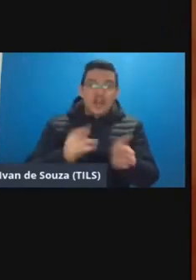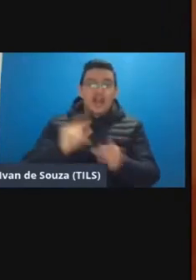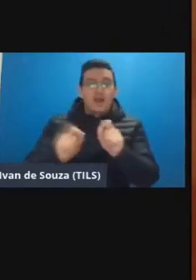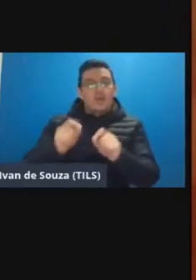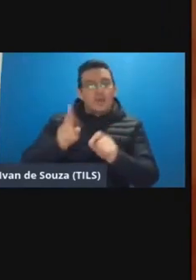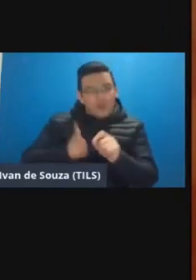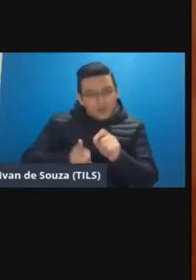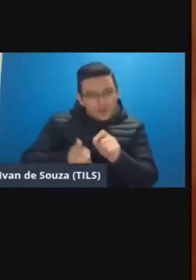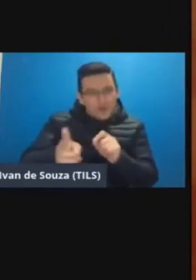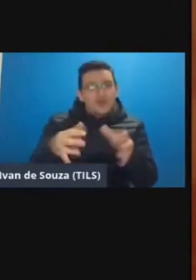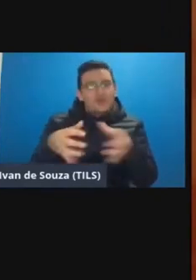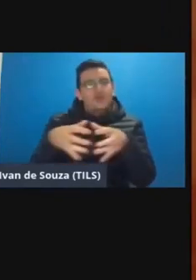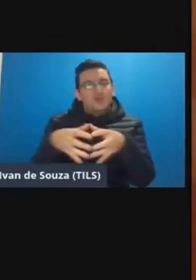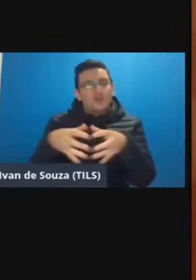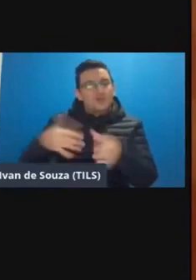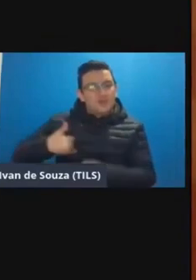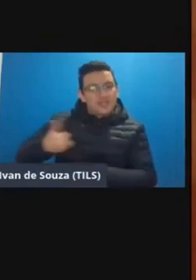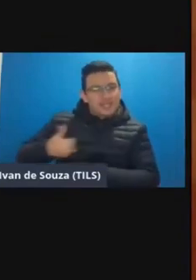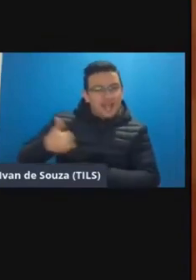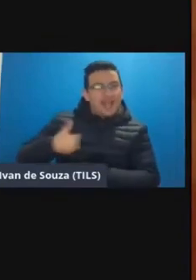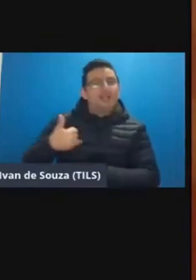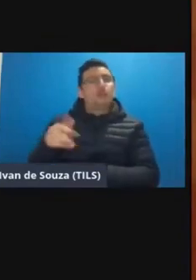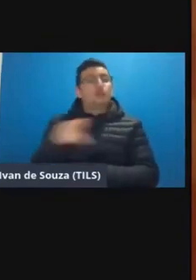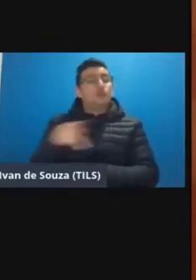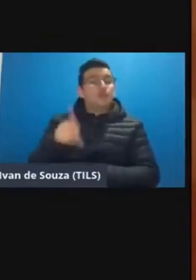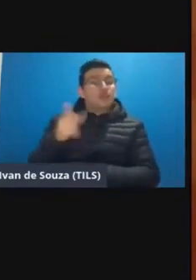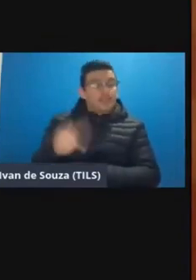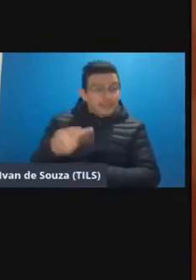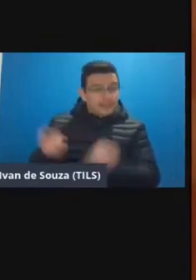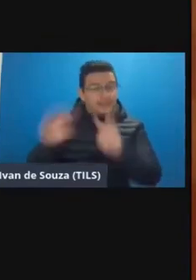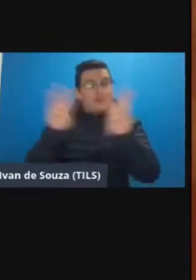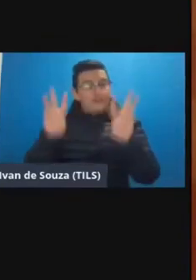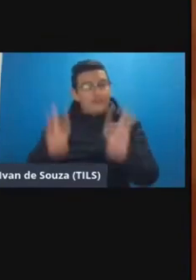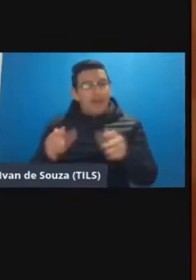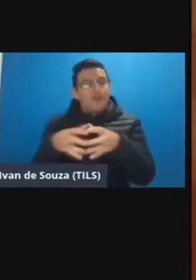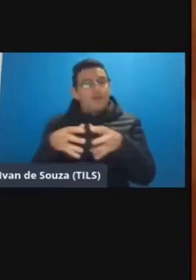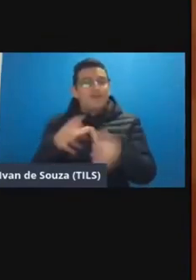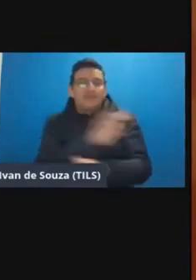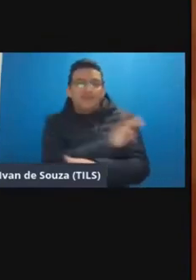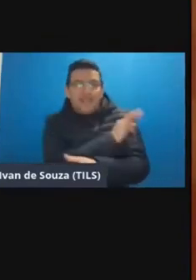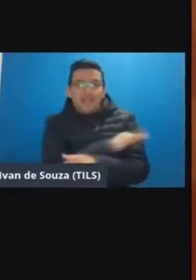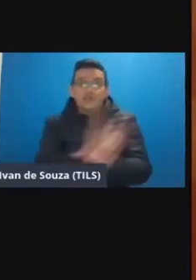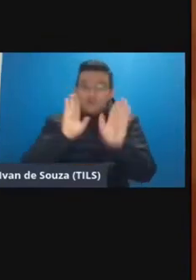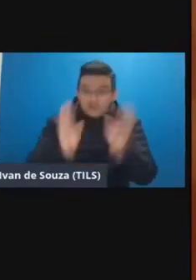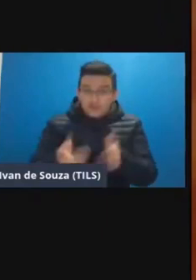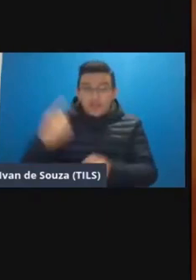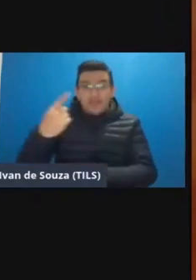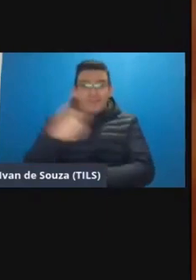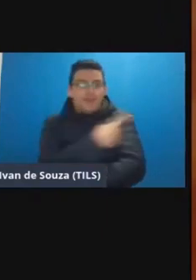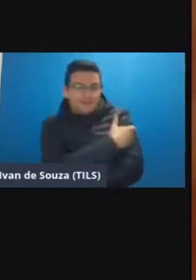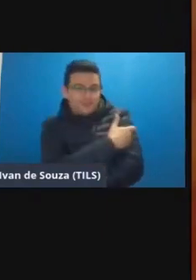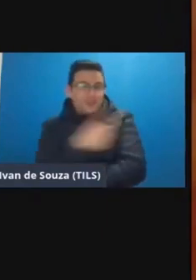avançando né nos grupos por idade os professores aqui da Federal e o corpo técnico já receberam a primeira dose